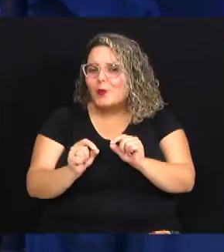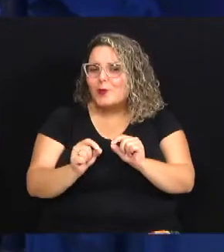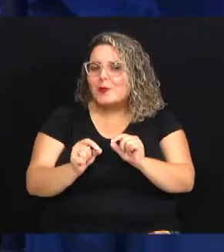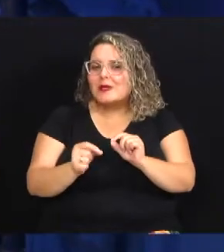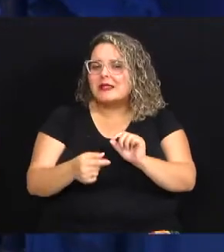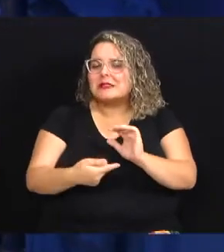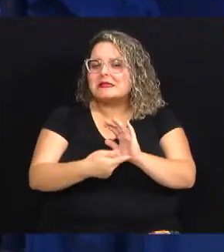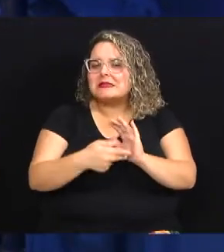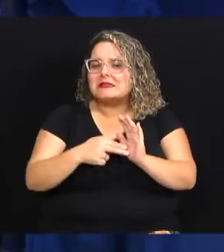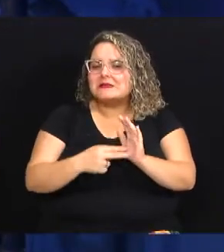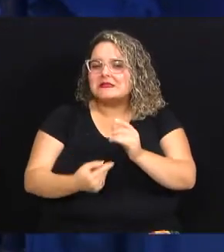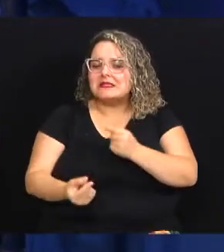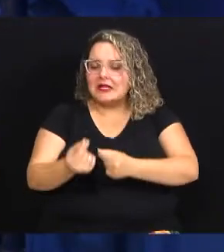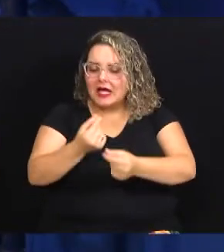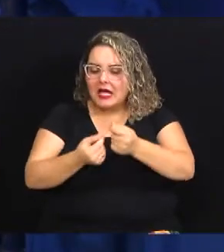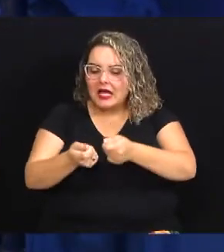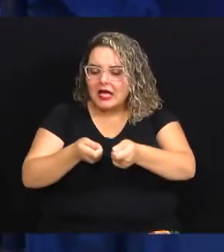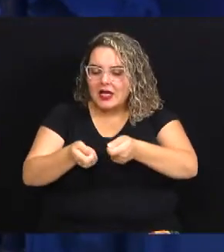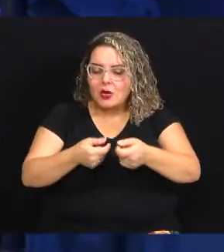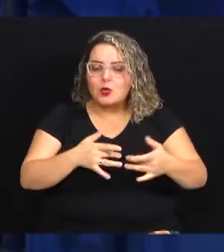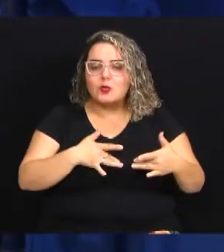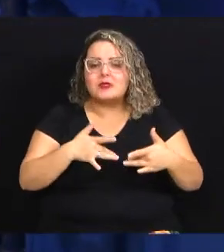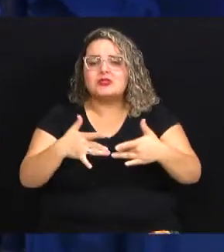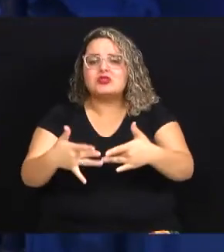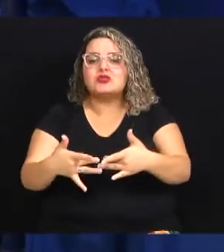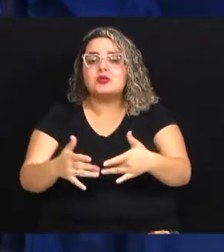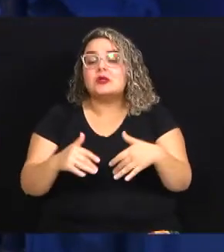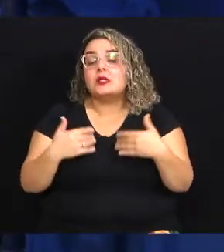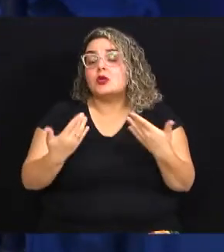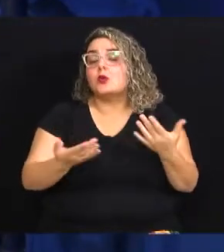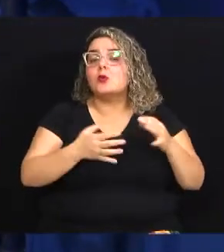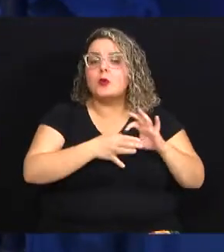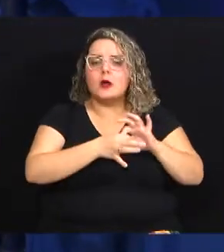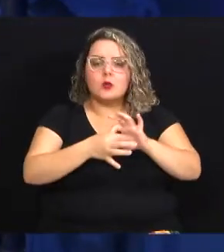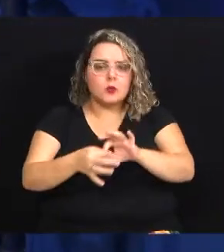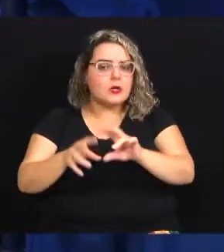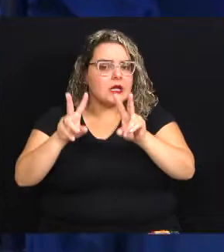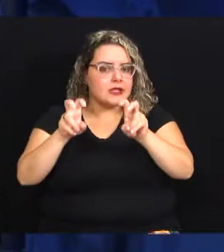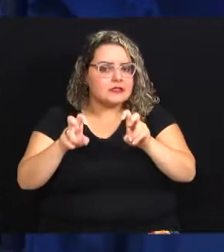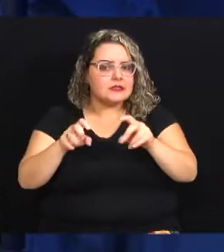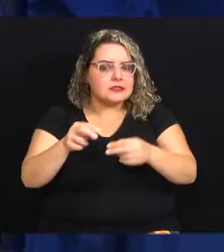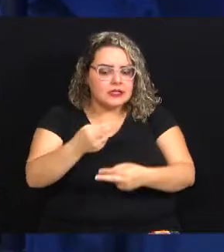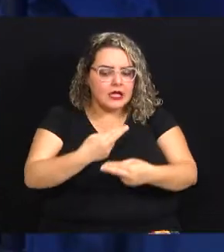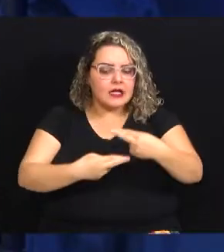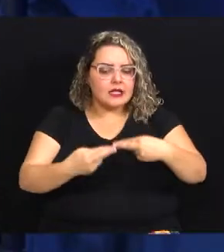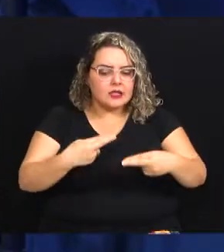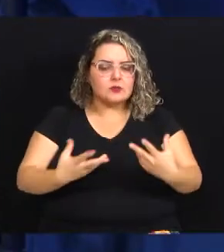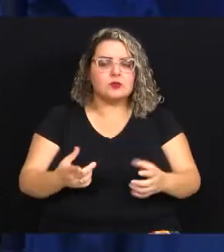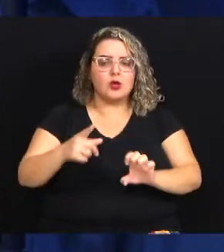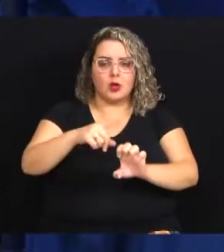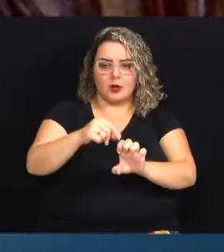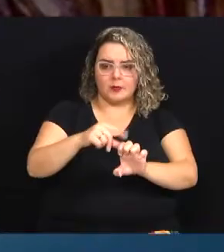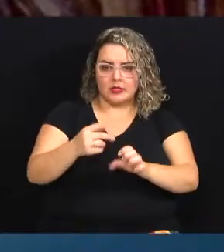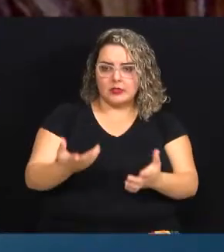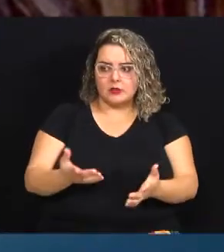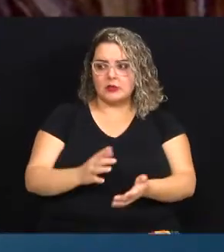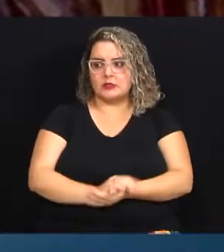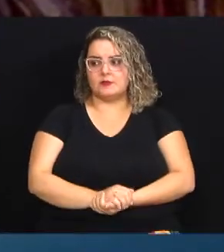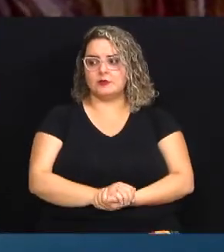economia solidária e em qual contexto este tema está ligado ao empreendedorismo?